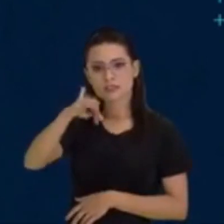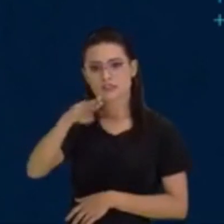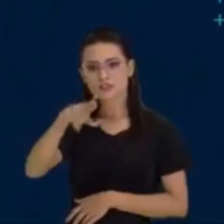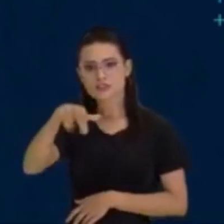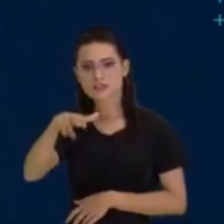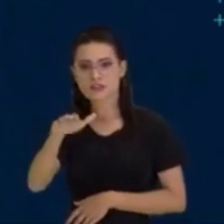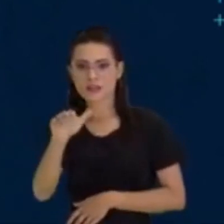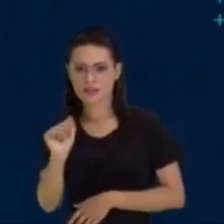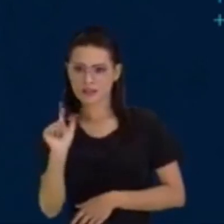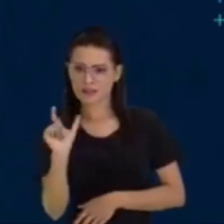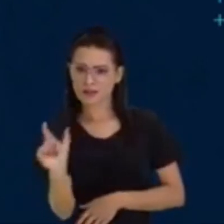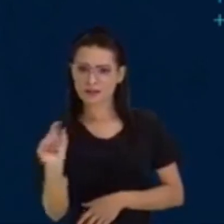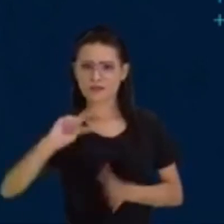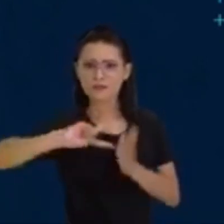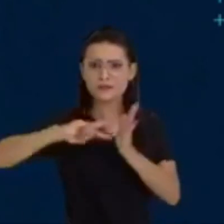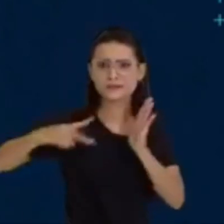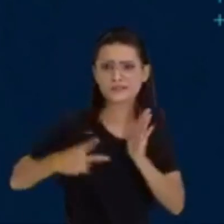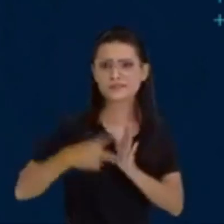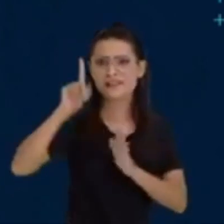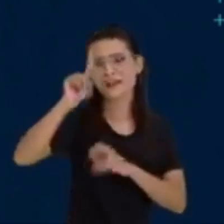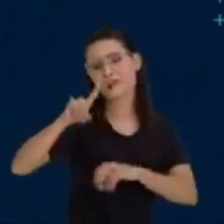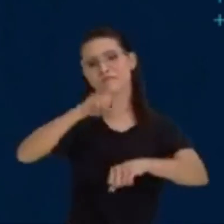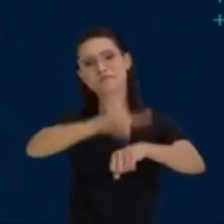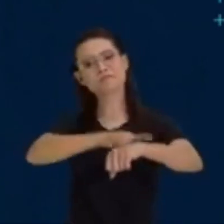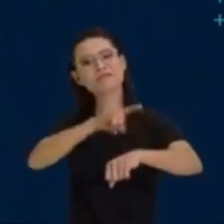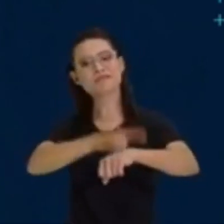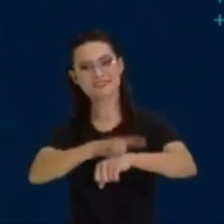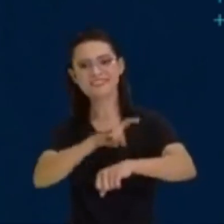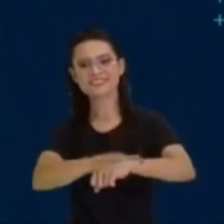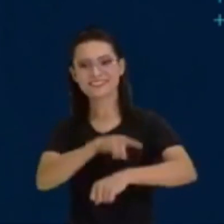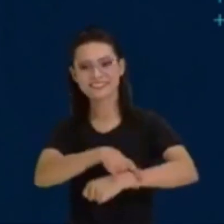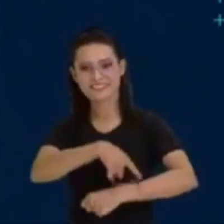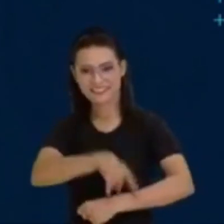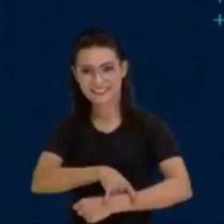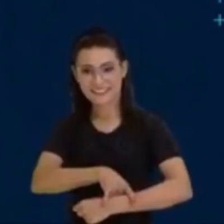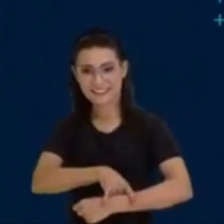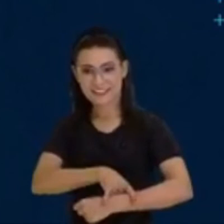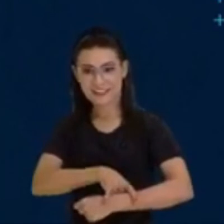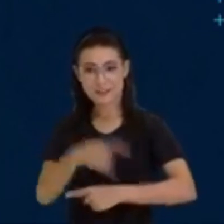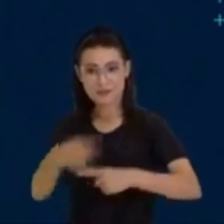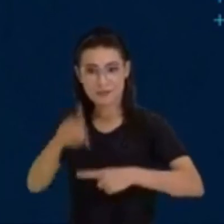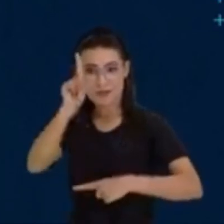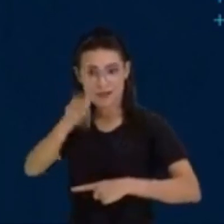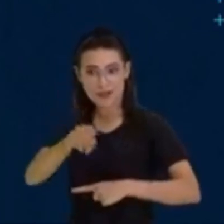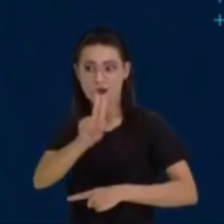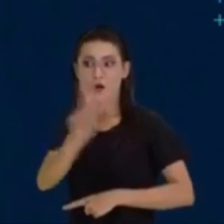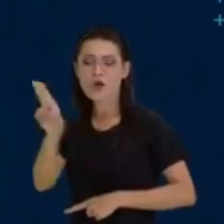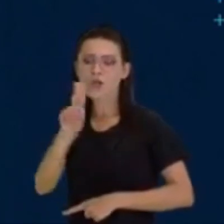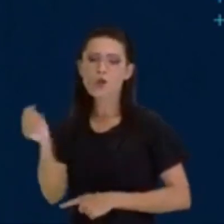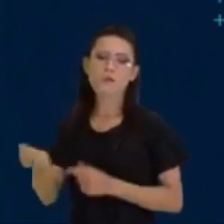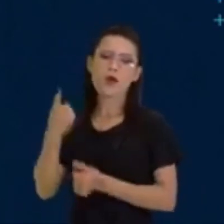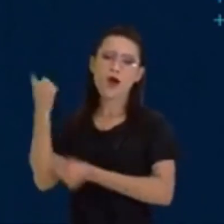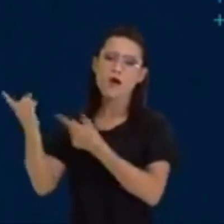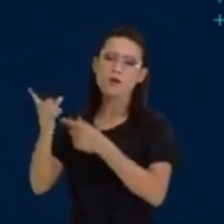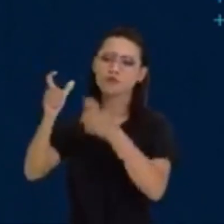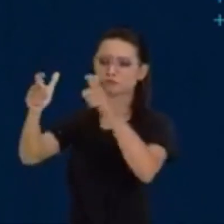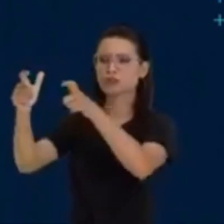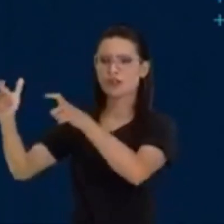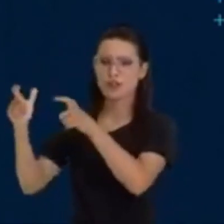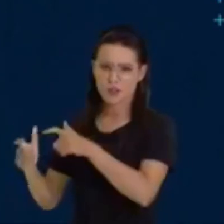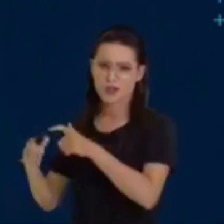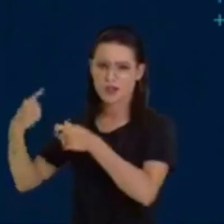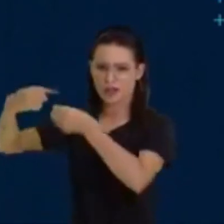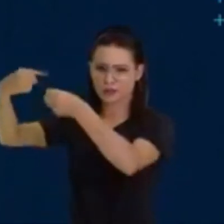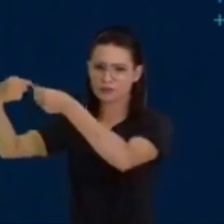banheiro. Dá para nós percebermos isso. Sentina é como se chama o banheiro em algumas localidades do